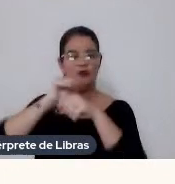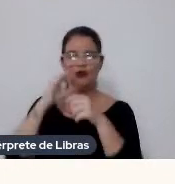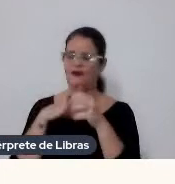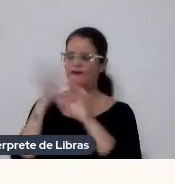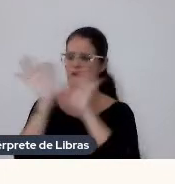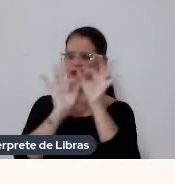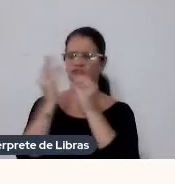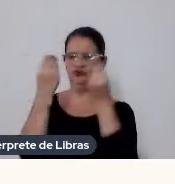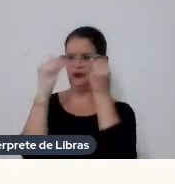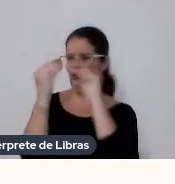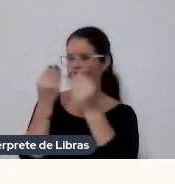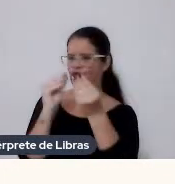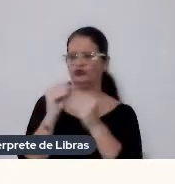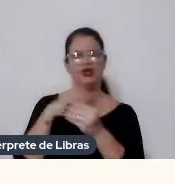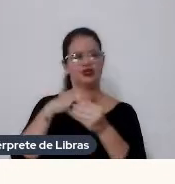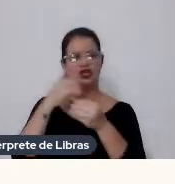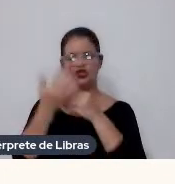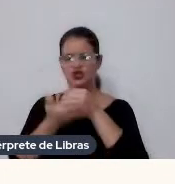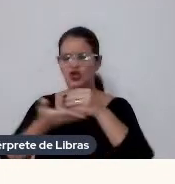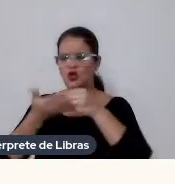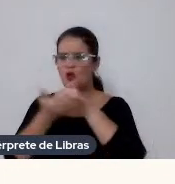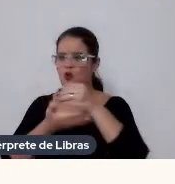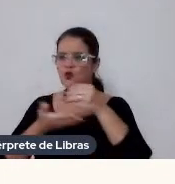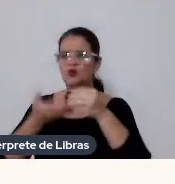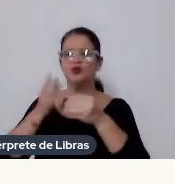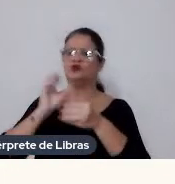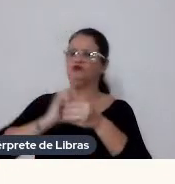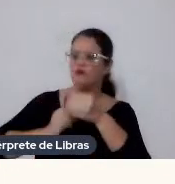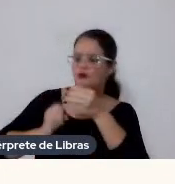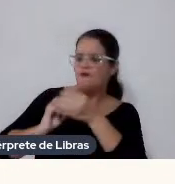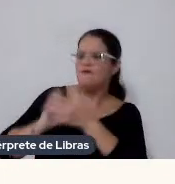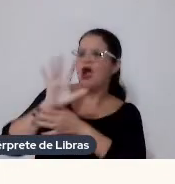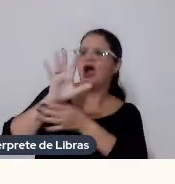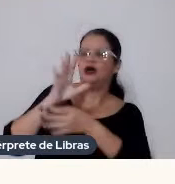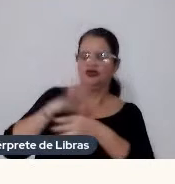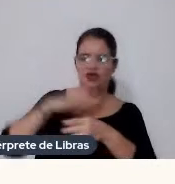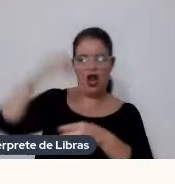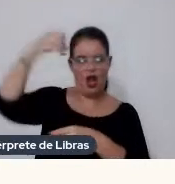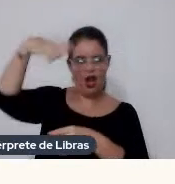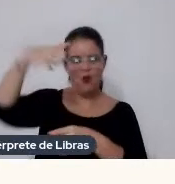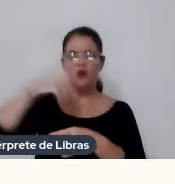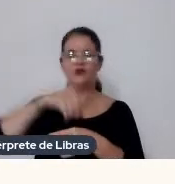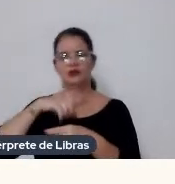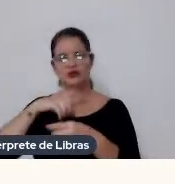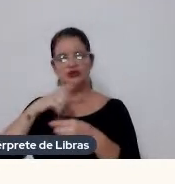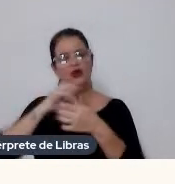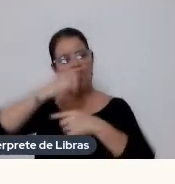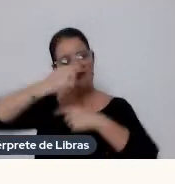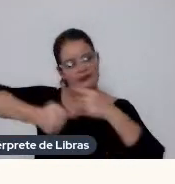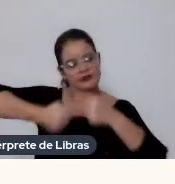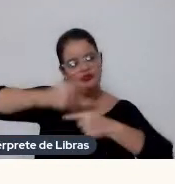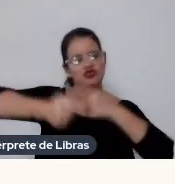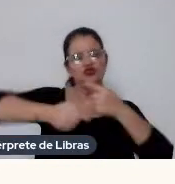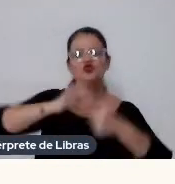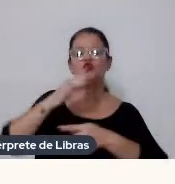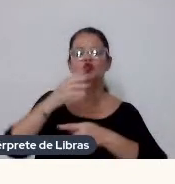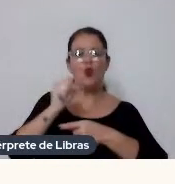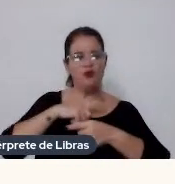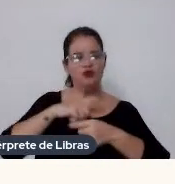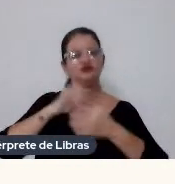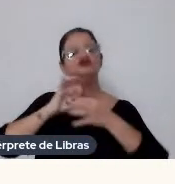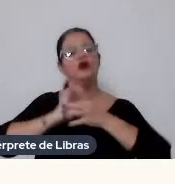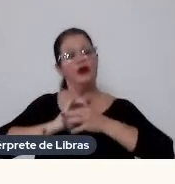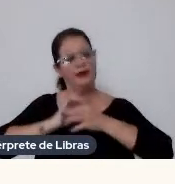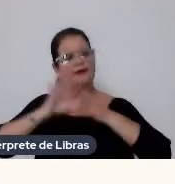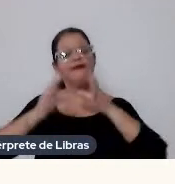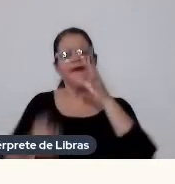uma iluminação que vinha de baixo, e conforme esses tubos translúcidos se sobrepõem, criava nuances de cores, e